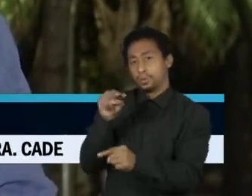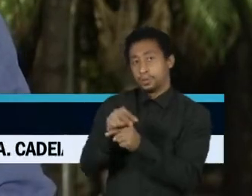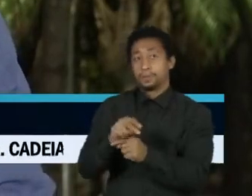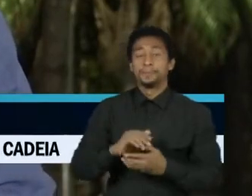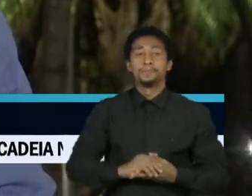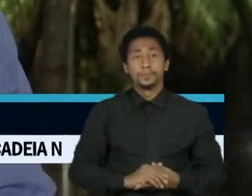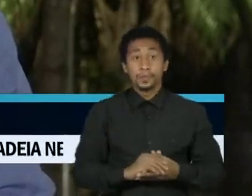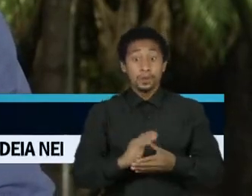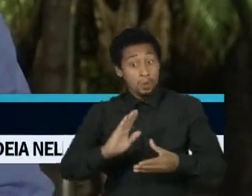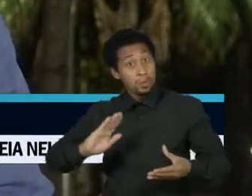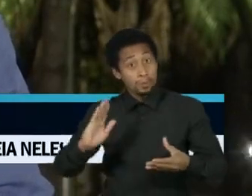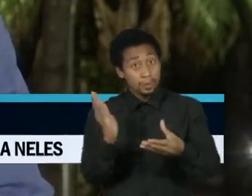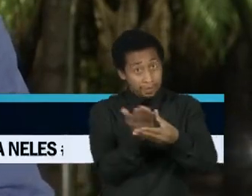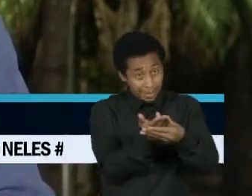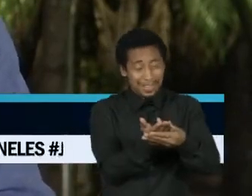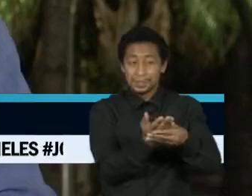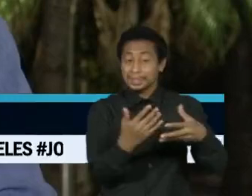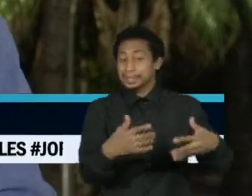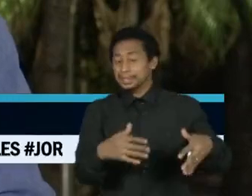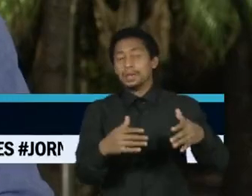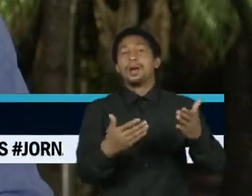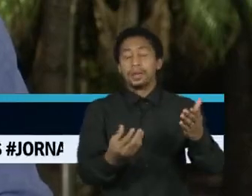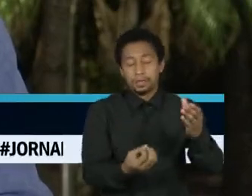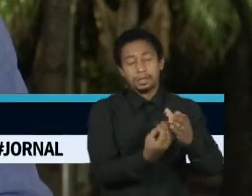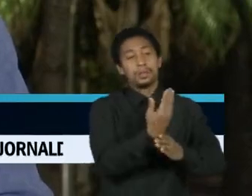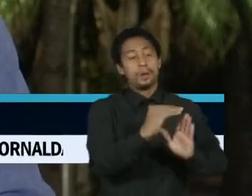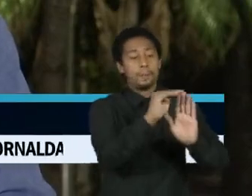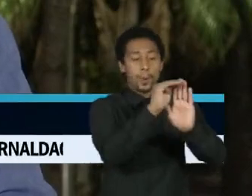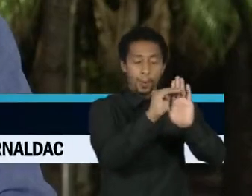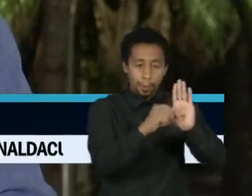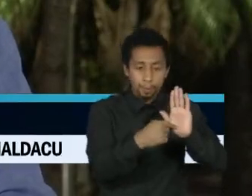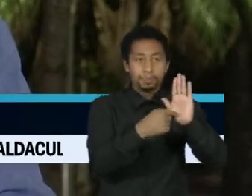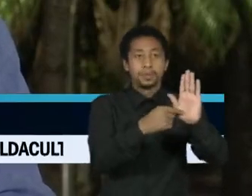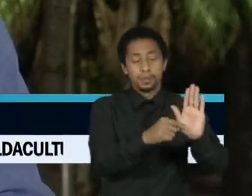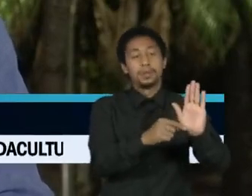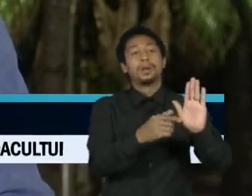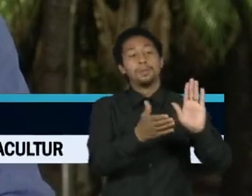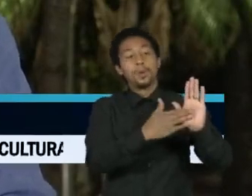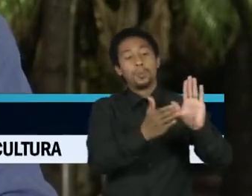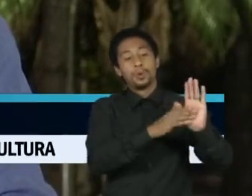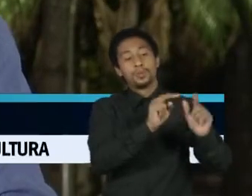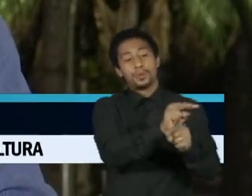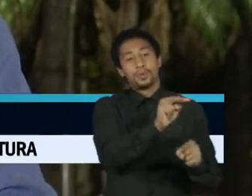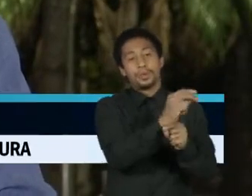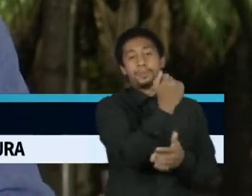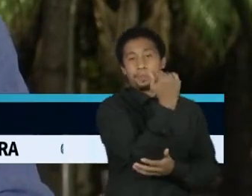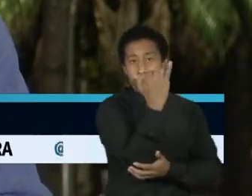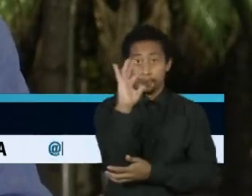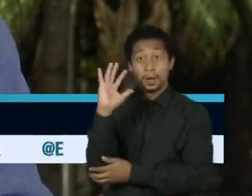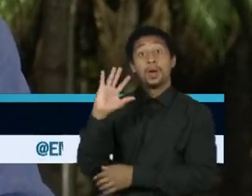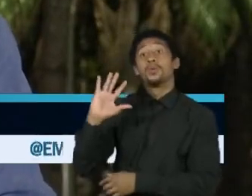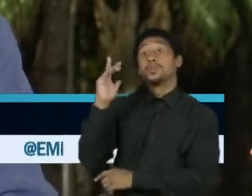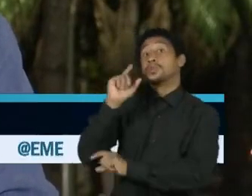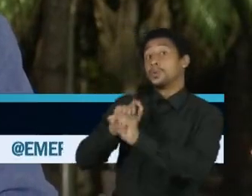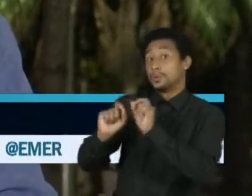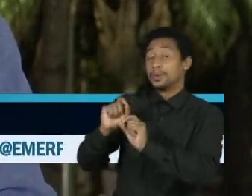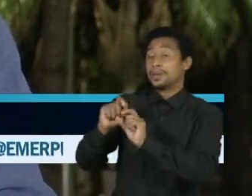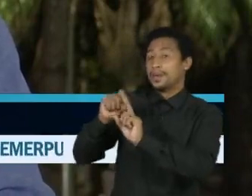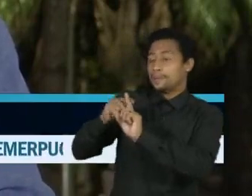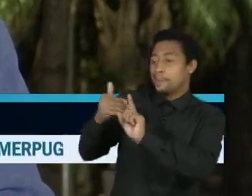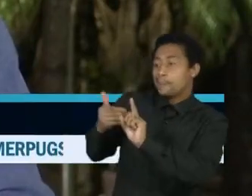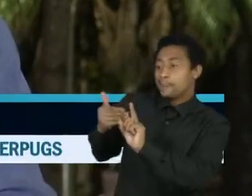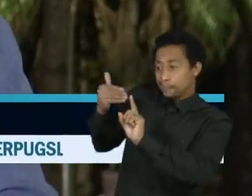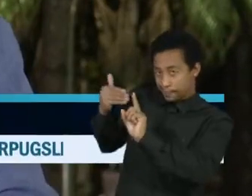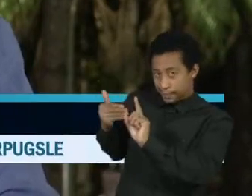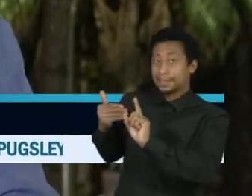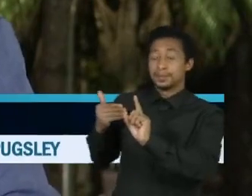pacotão de processo sobre meio ambiente acontece após o Ato pela Terra, que mobilizou artistas e ativistas no início do mês em Brasília. Para